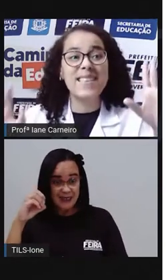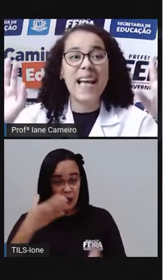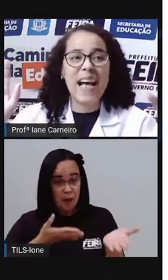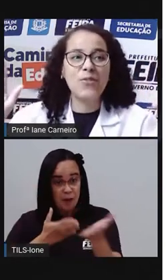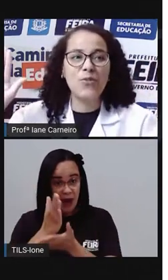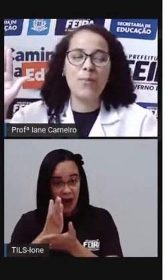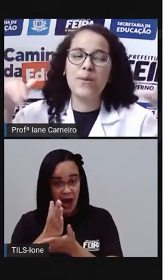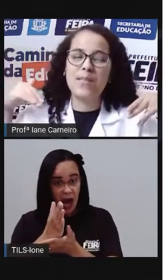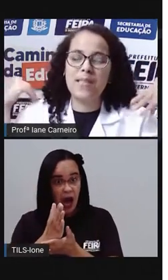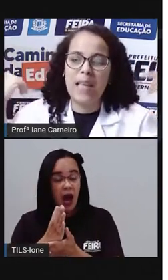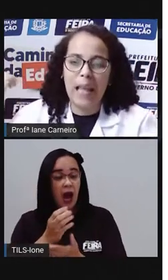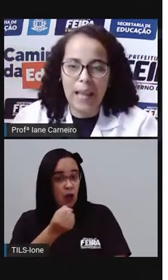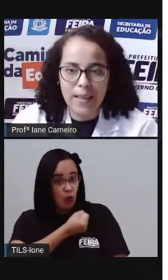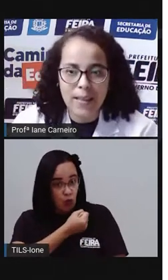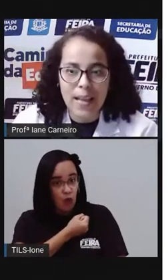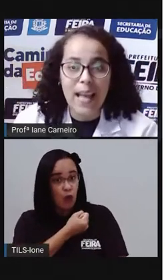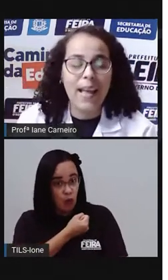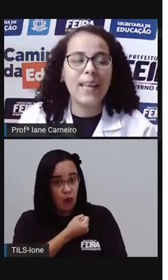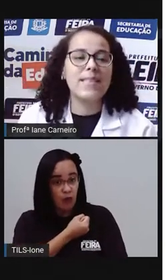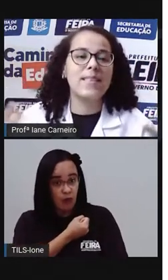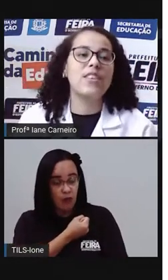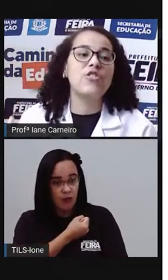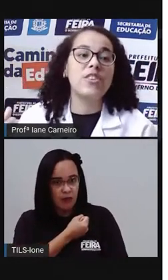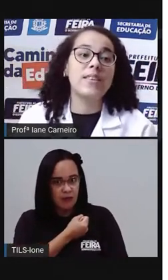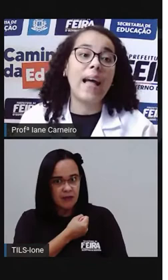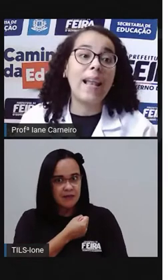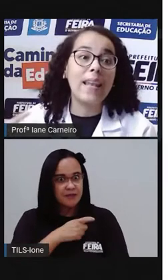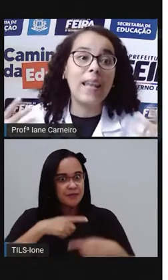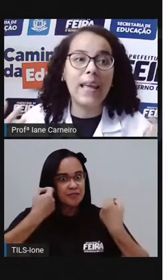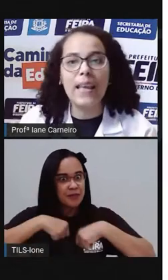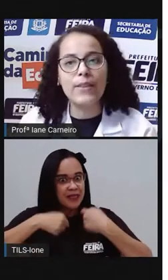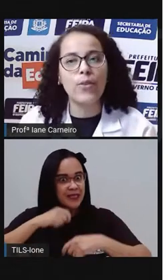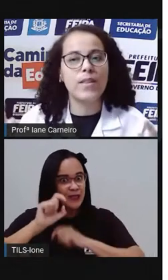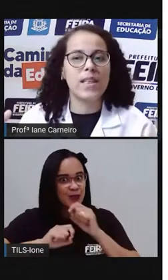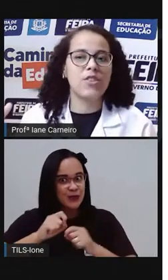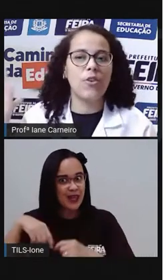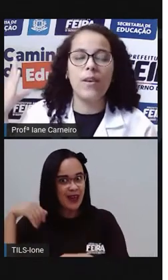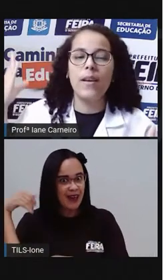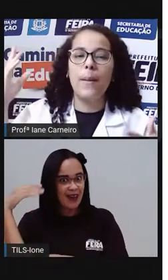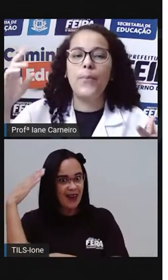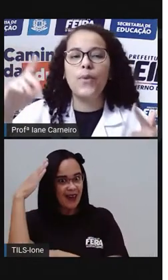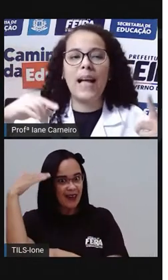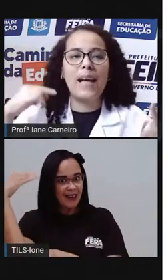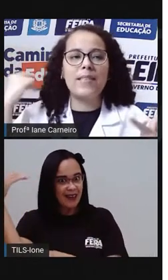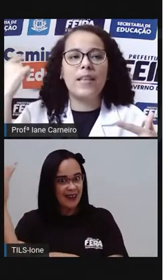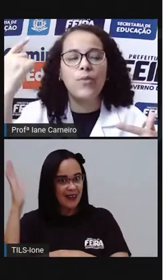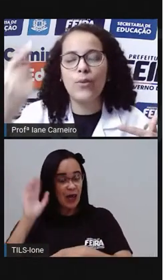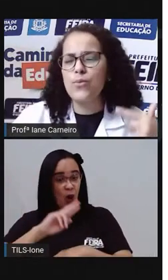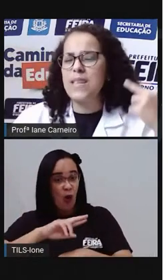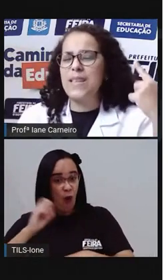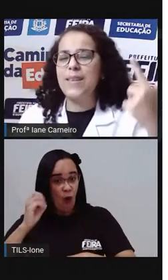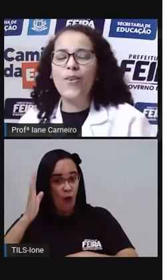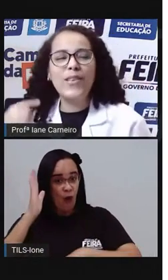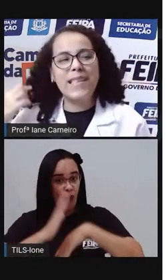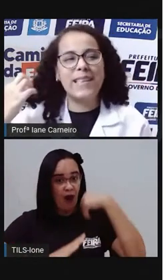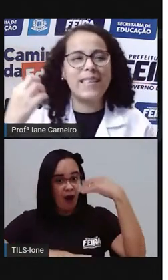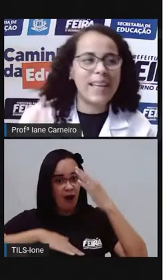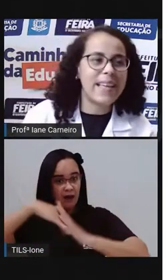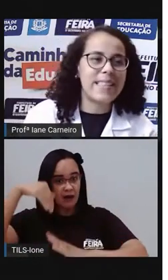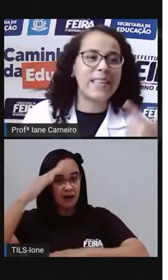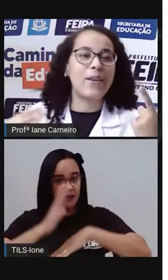né? Passar do número 100 exige talento. Ou seja, pular 101, 102,